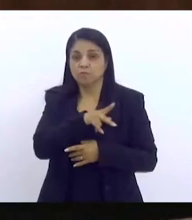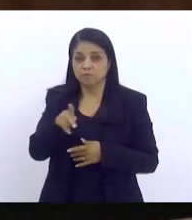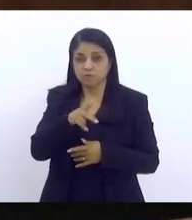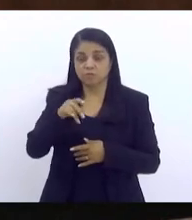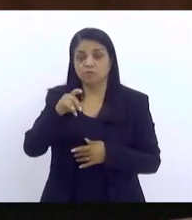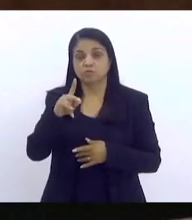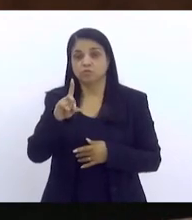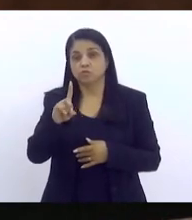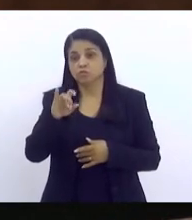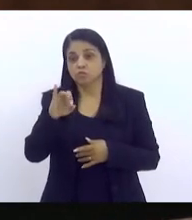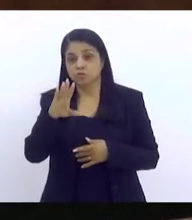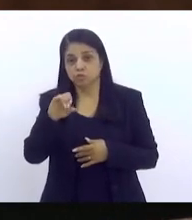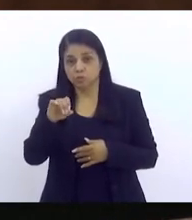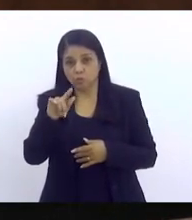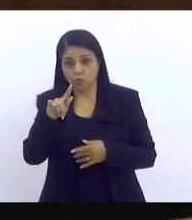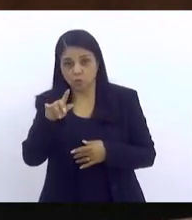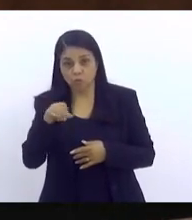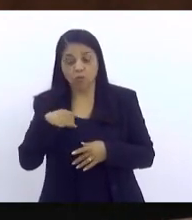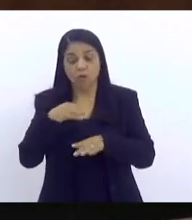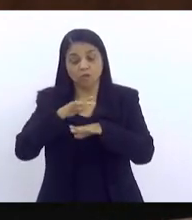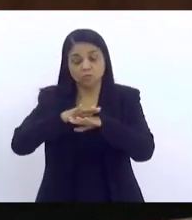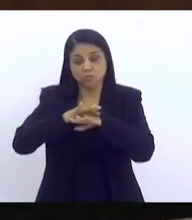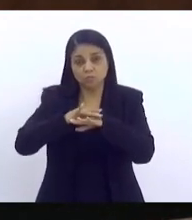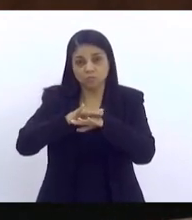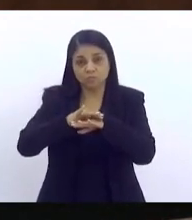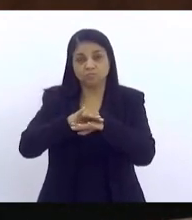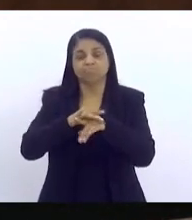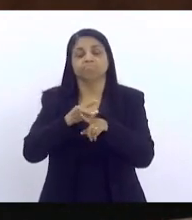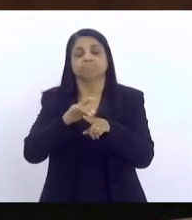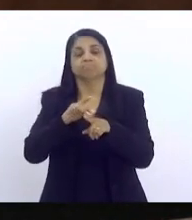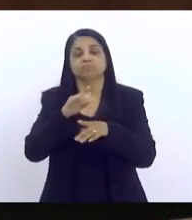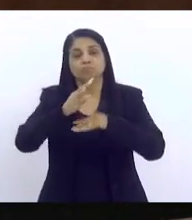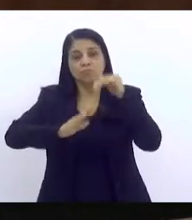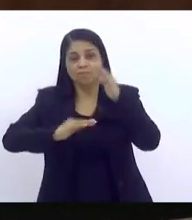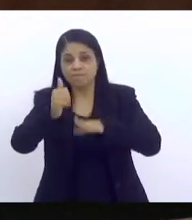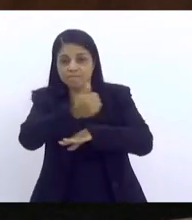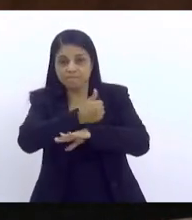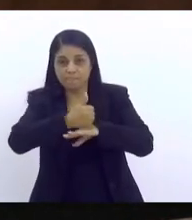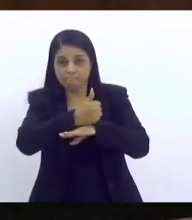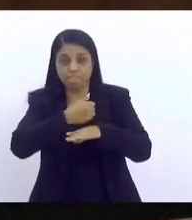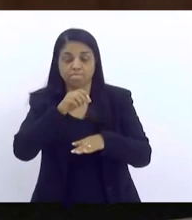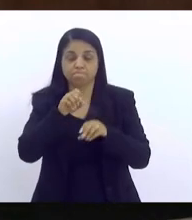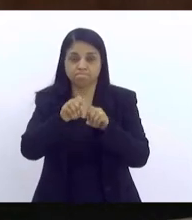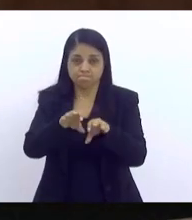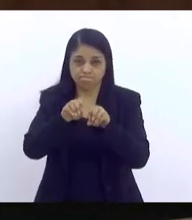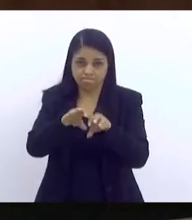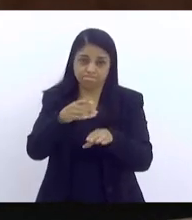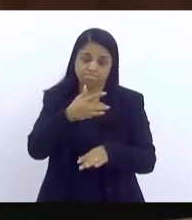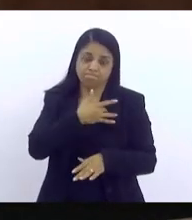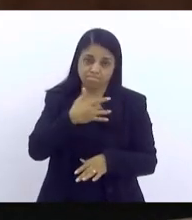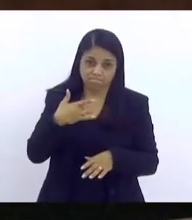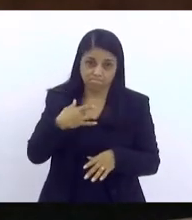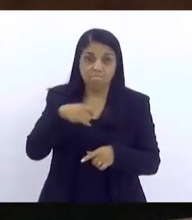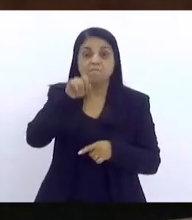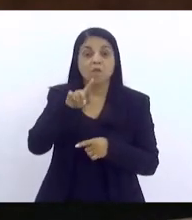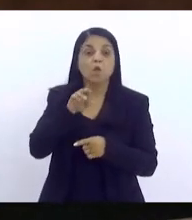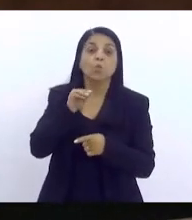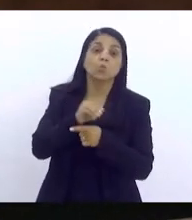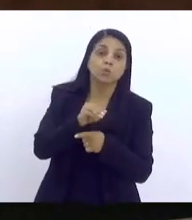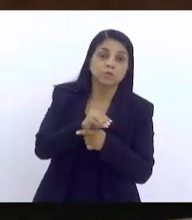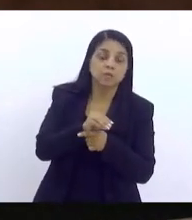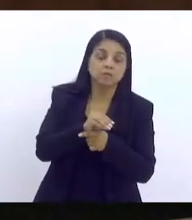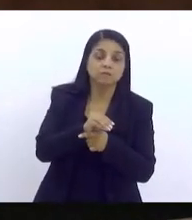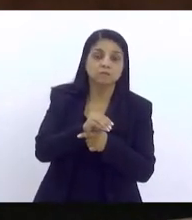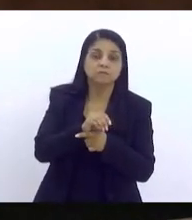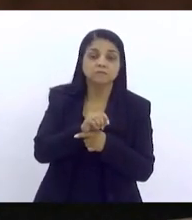a questão do adoecimento dos profissionais de saúde e educação. Então, quem cuida de quem cuida? é uma outra questão que eu